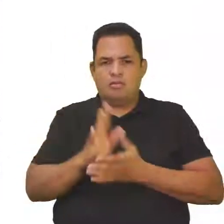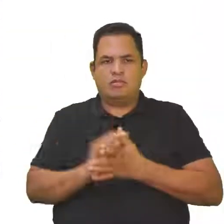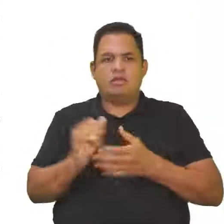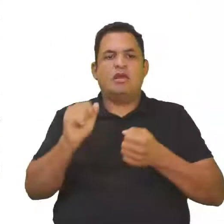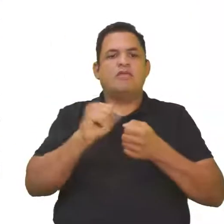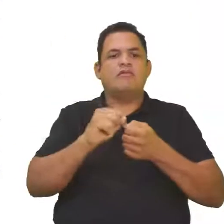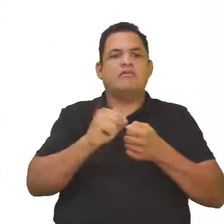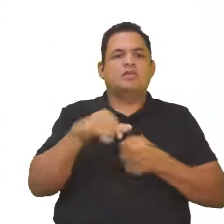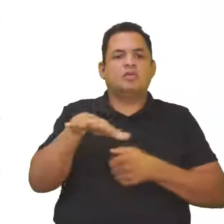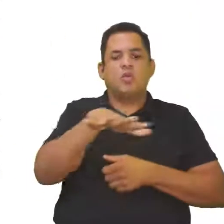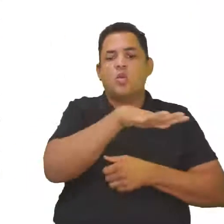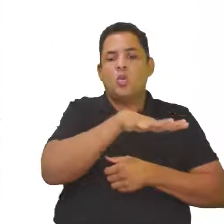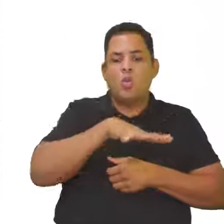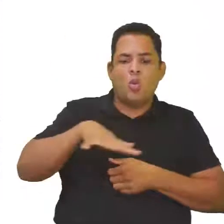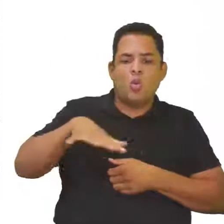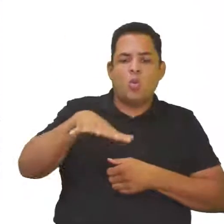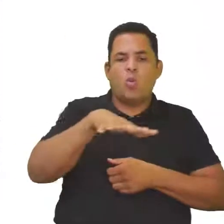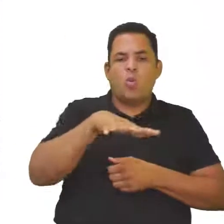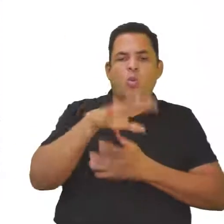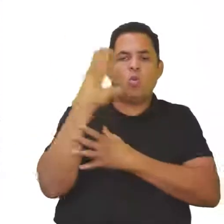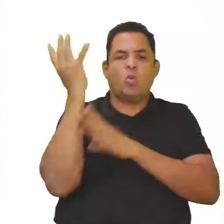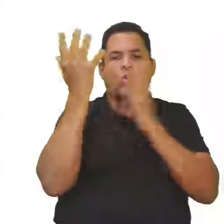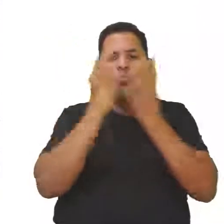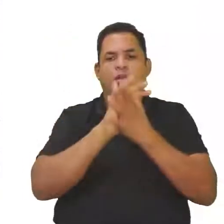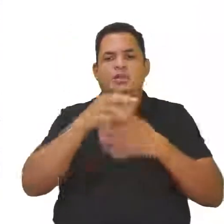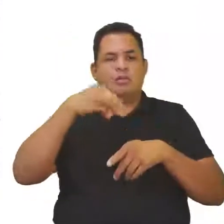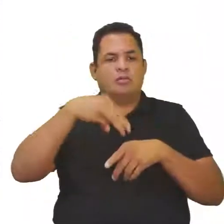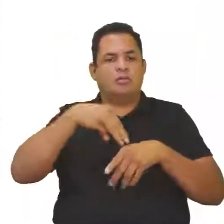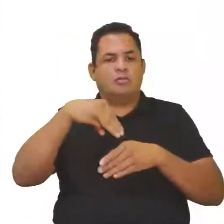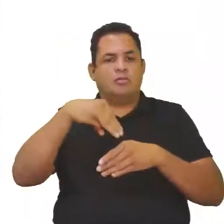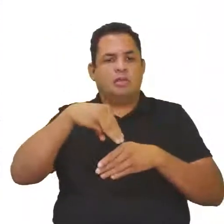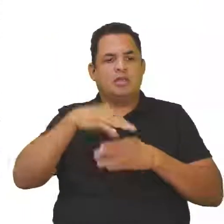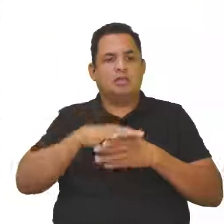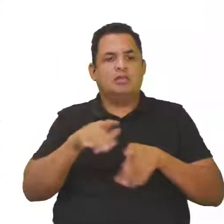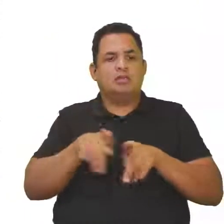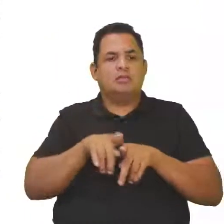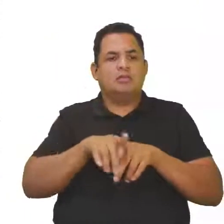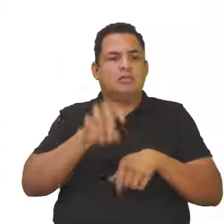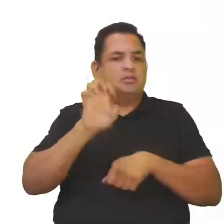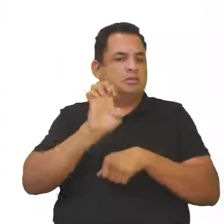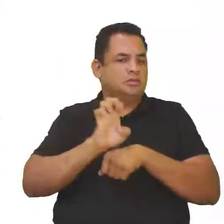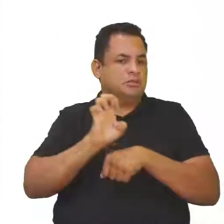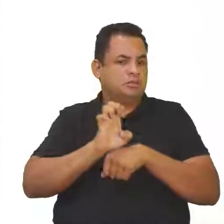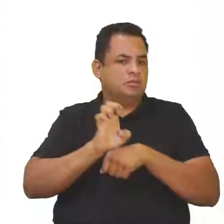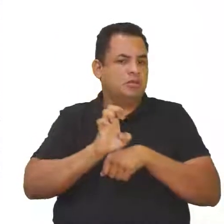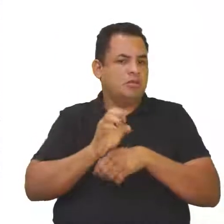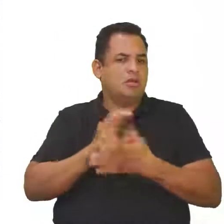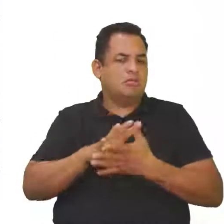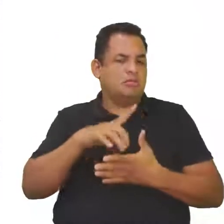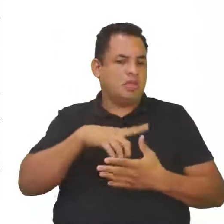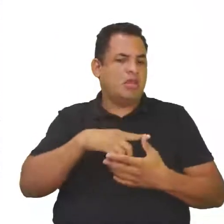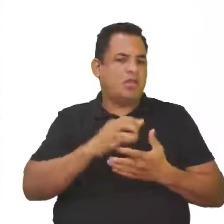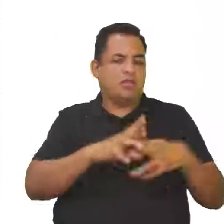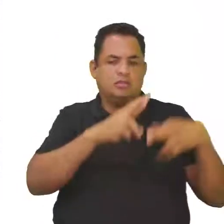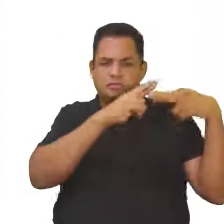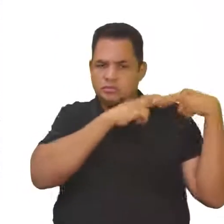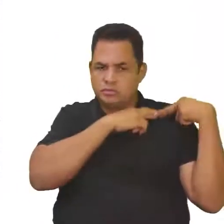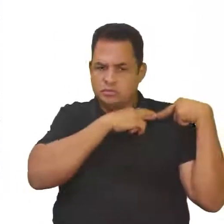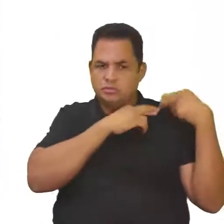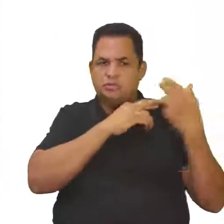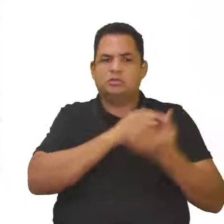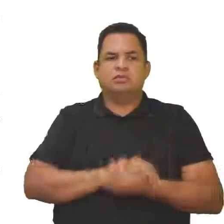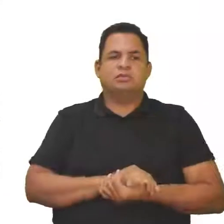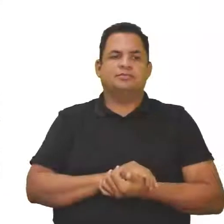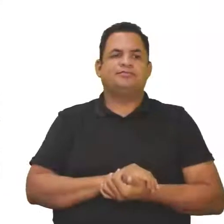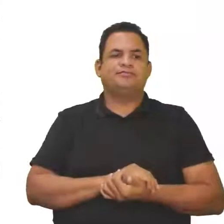órgão ambiental municipal ou, na sua falta, no órgão estadual competente. A letra